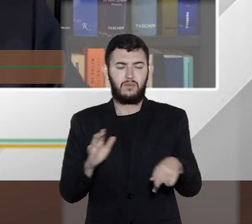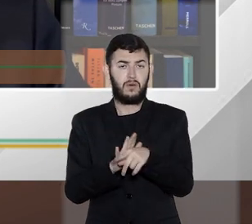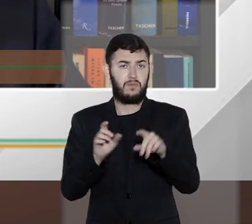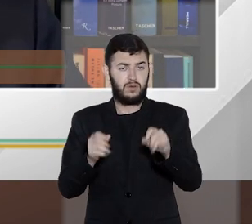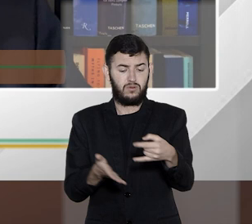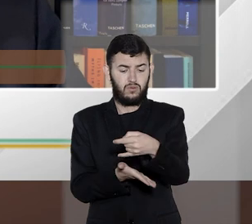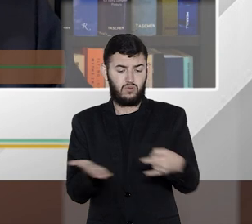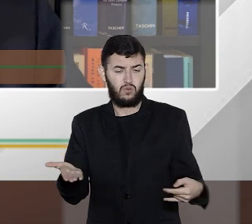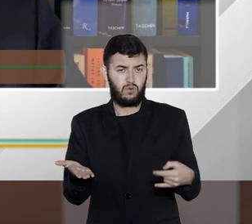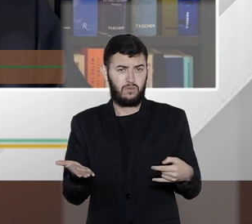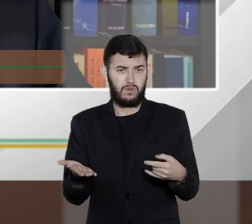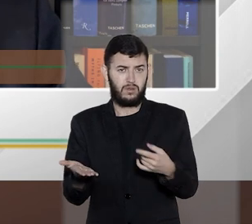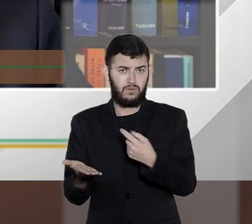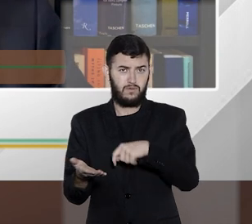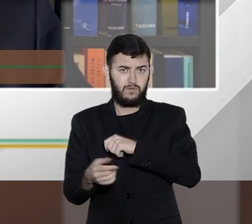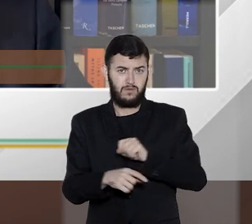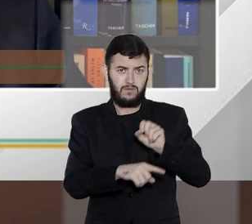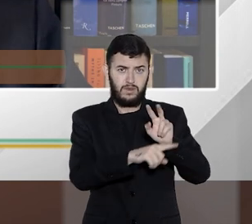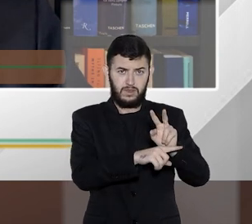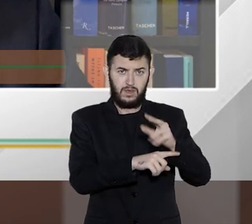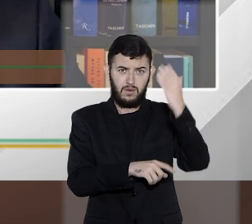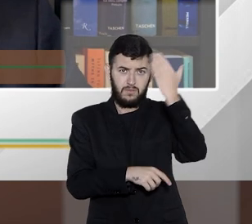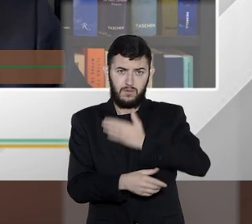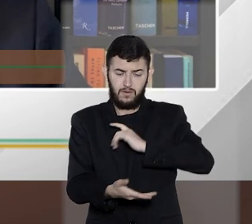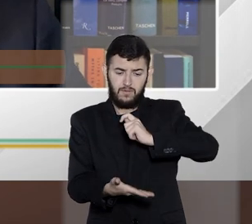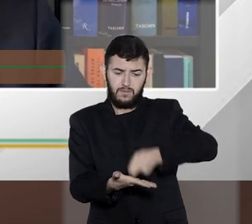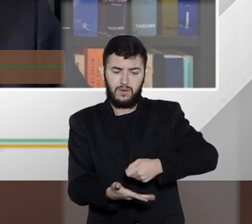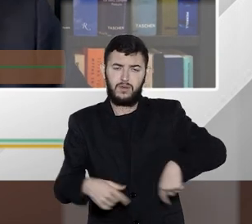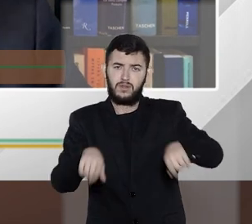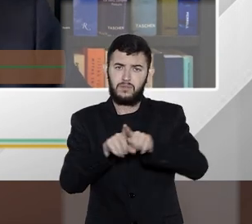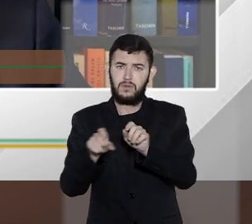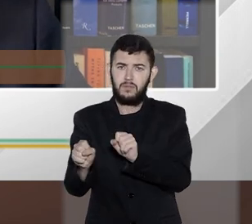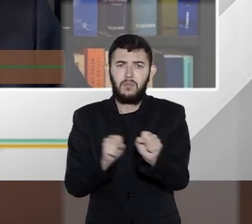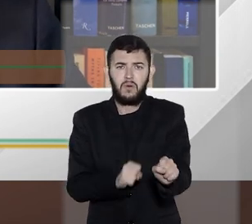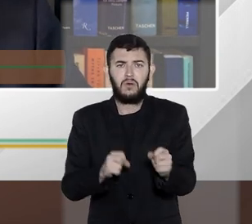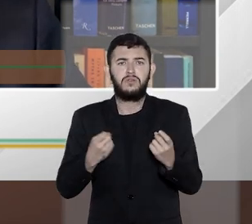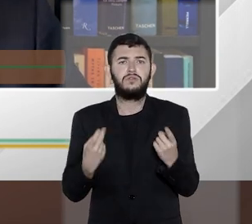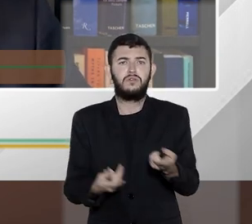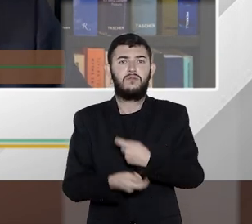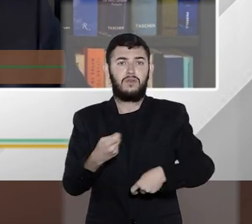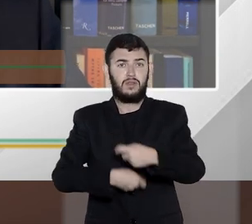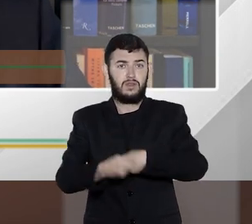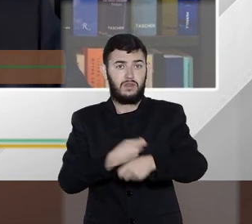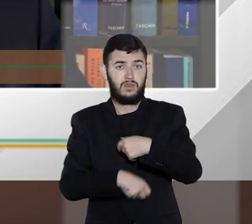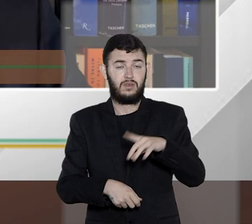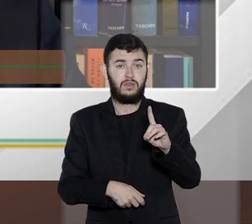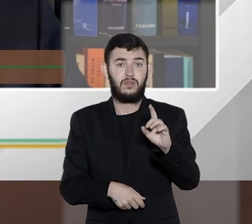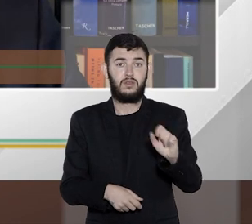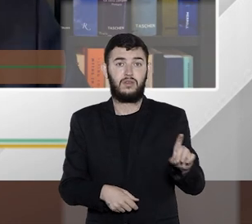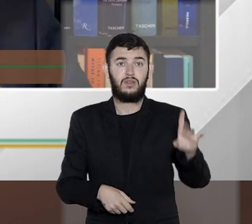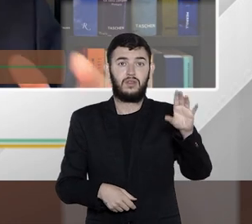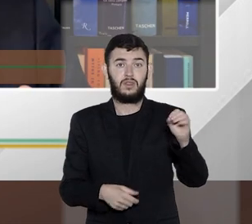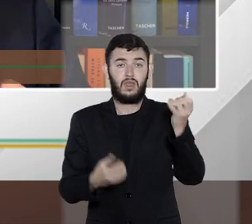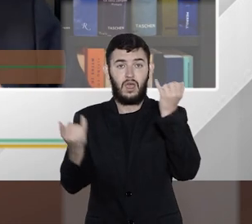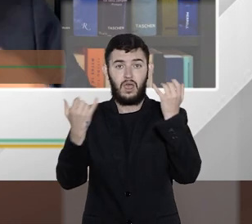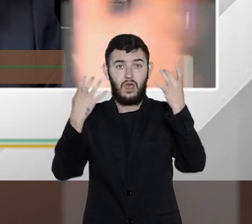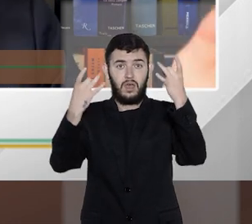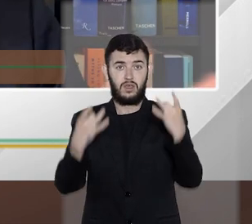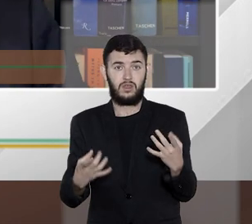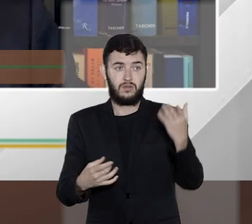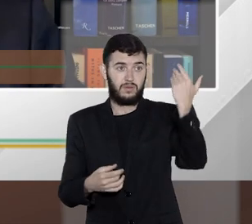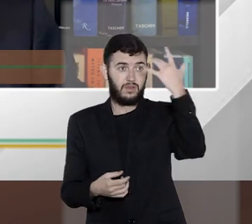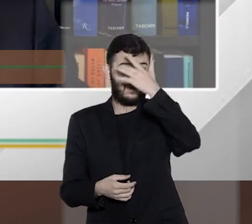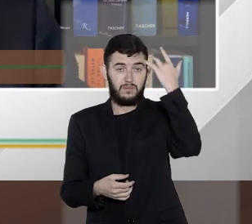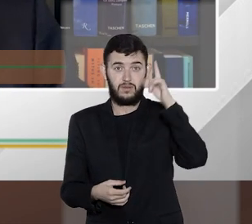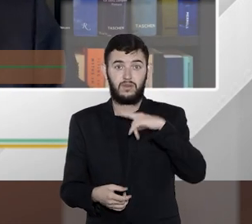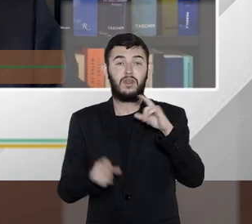iniciativa privada, assim como, por exemplo, pode vender os dados, ou podia vender os dados, das pessoas